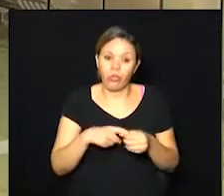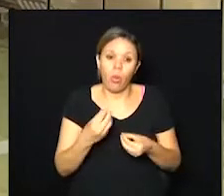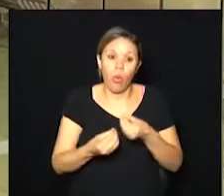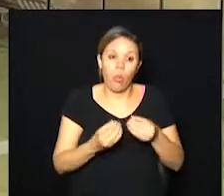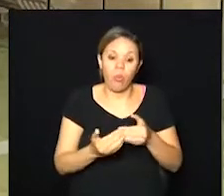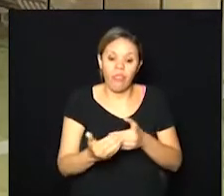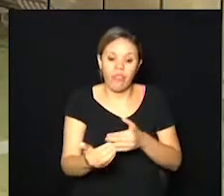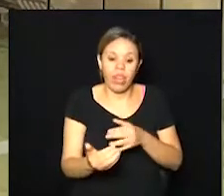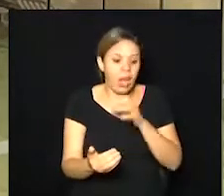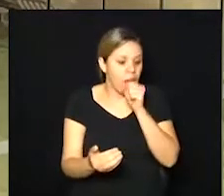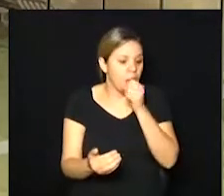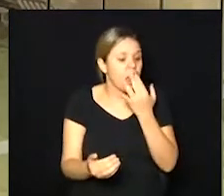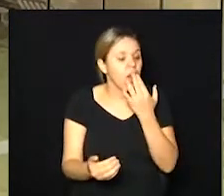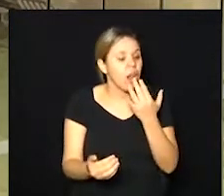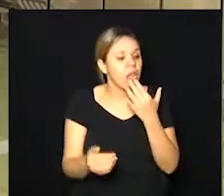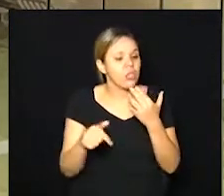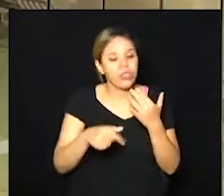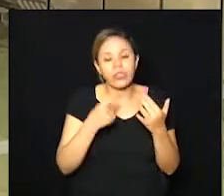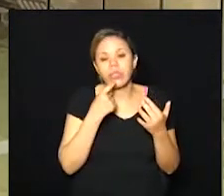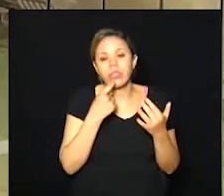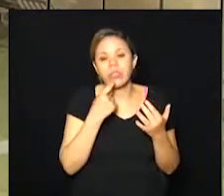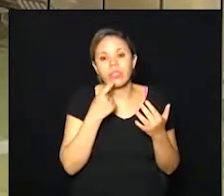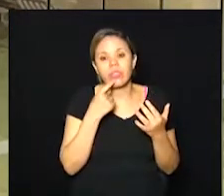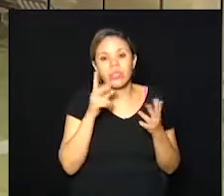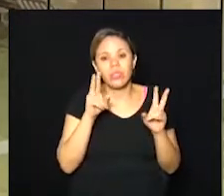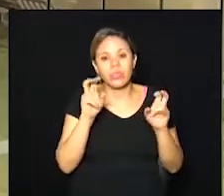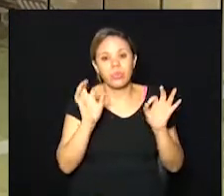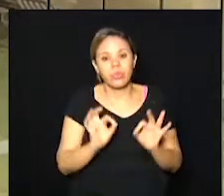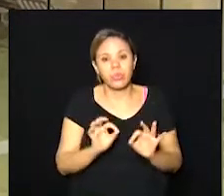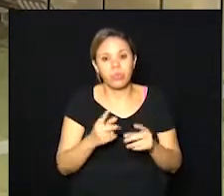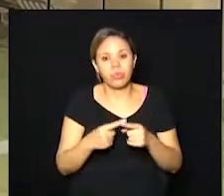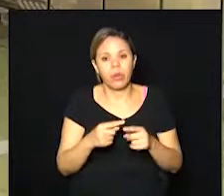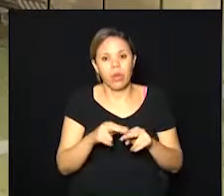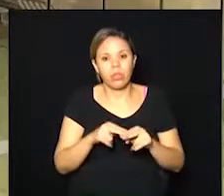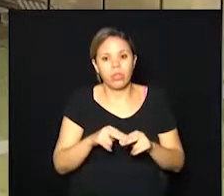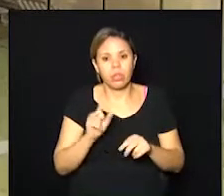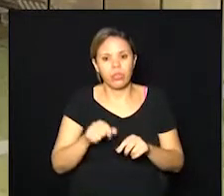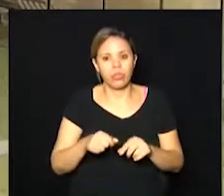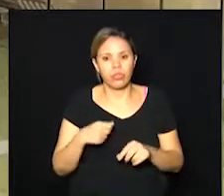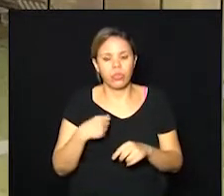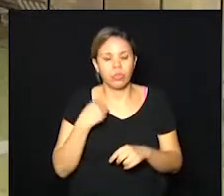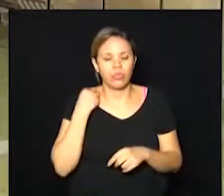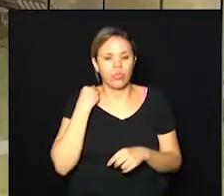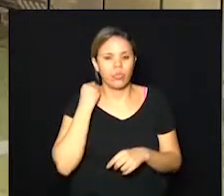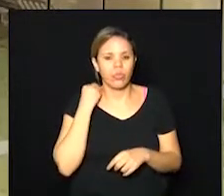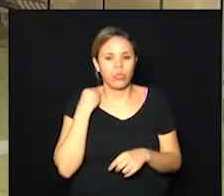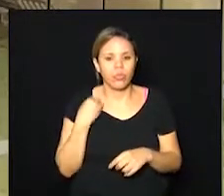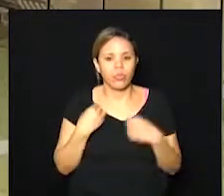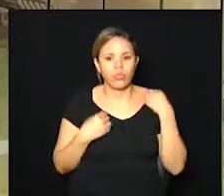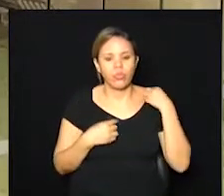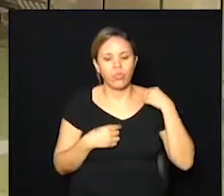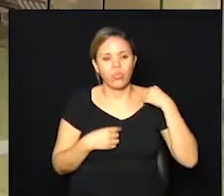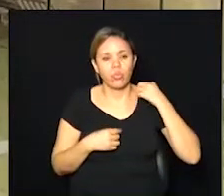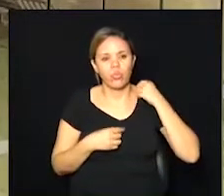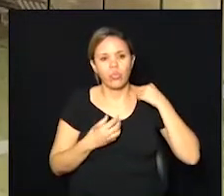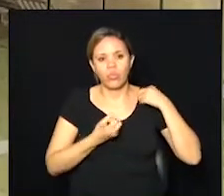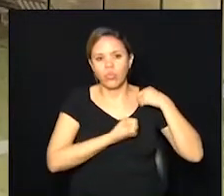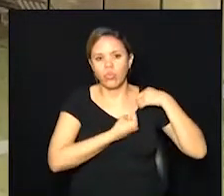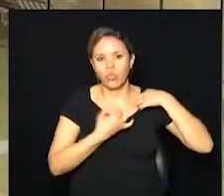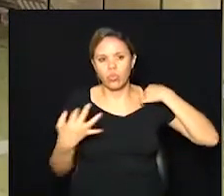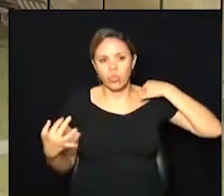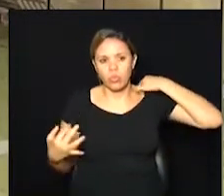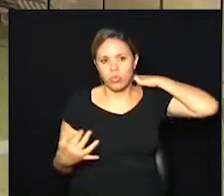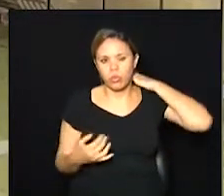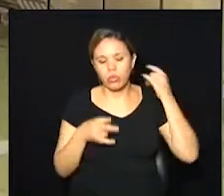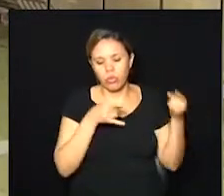fase laranja aqui em Campinas, justamente por causa desse grande número de leitos ocupados aqui na cidade